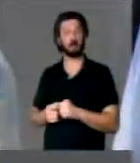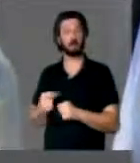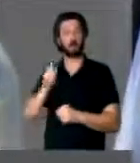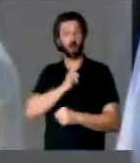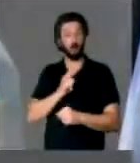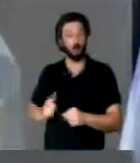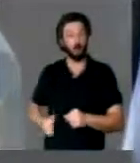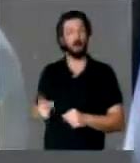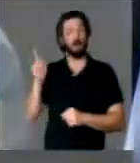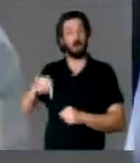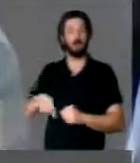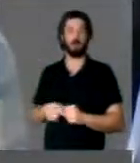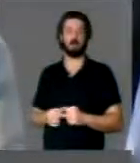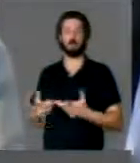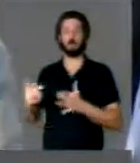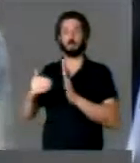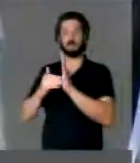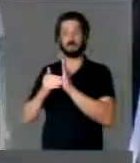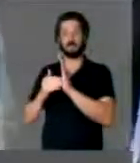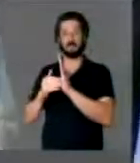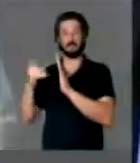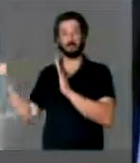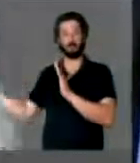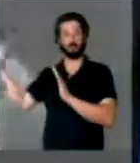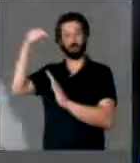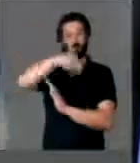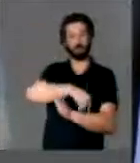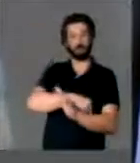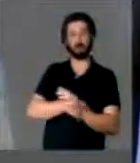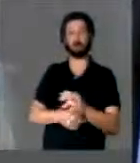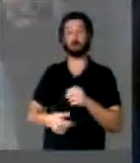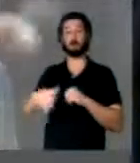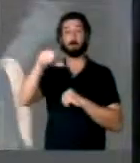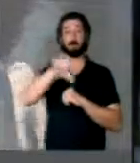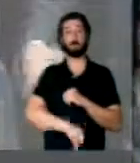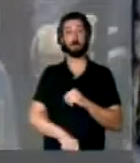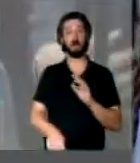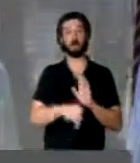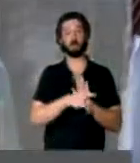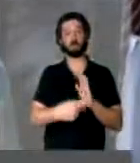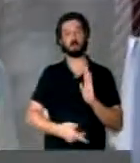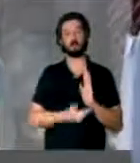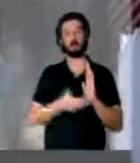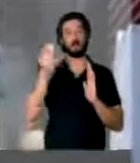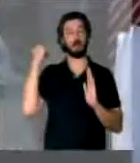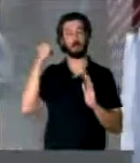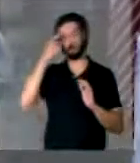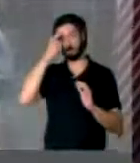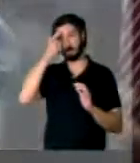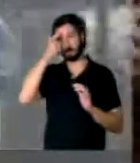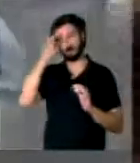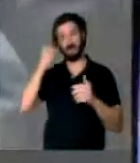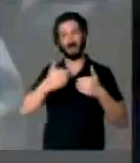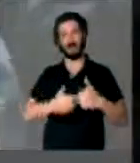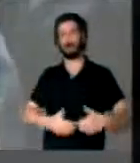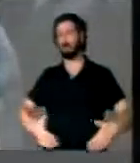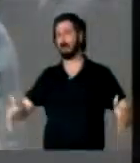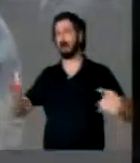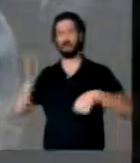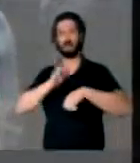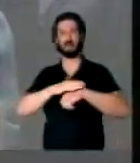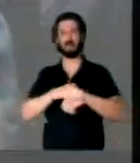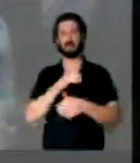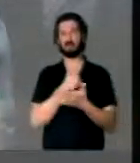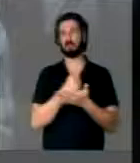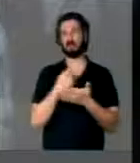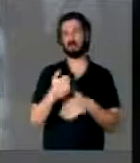passar um projeto que agora veio do Senado e conseguiu piorar o da Câmara, inclusive ampliando o prazo para